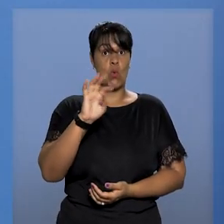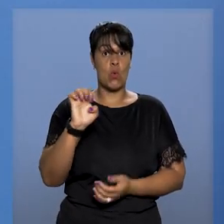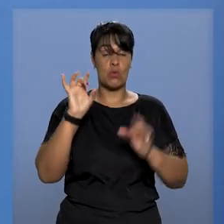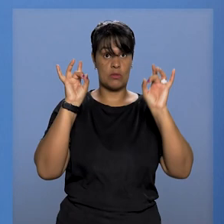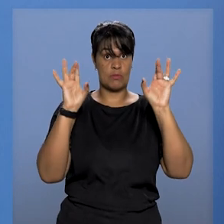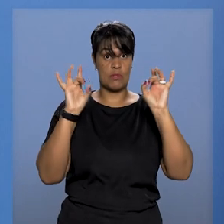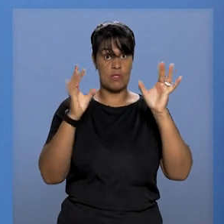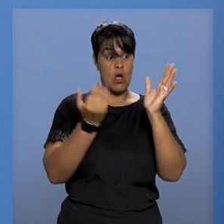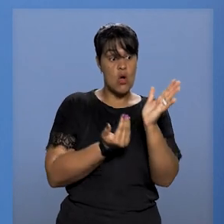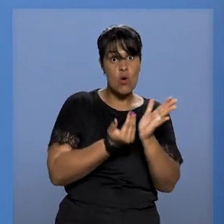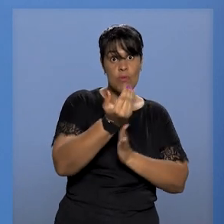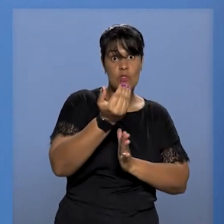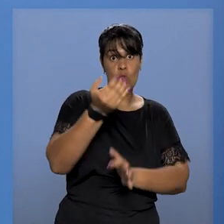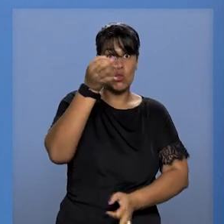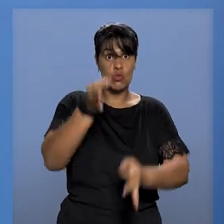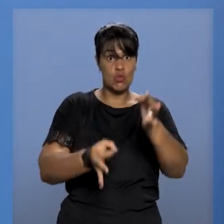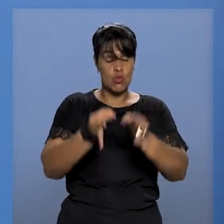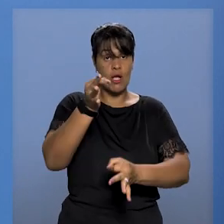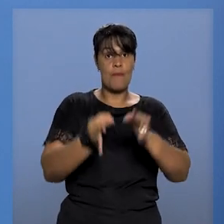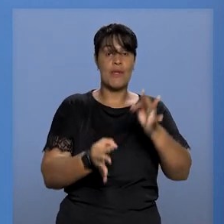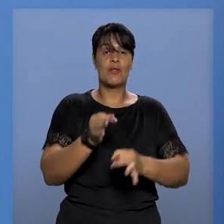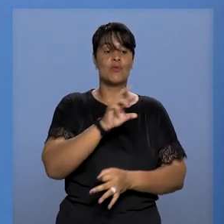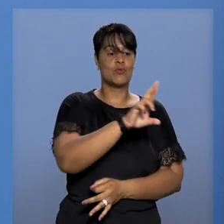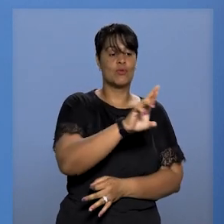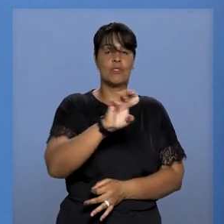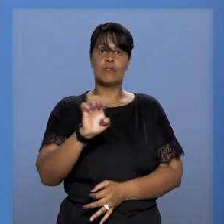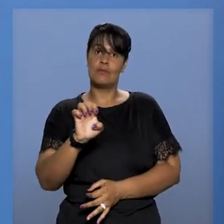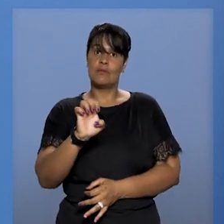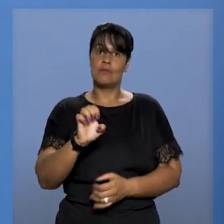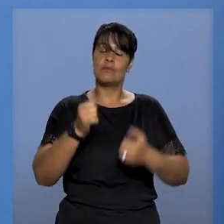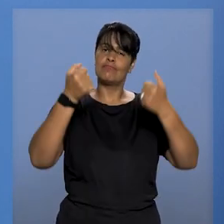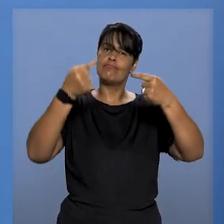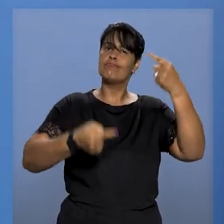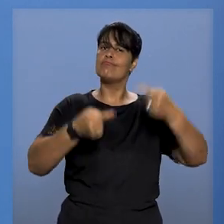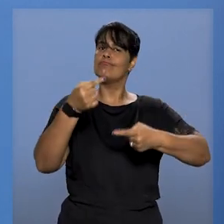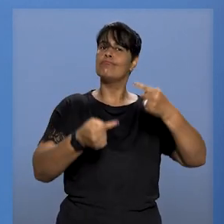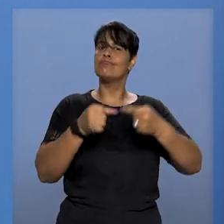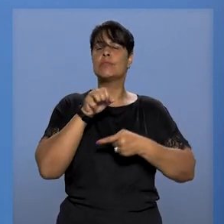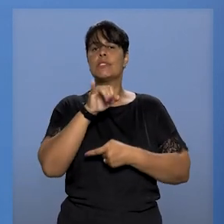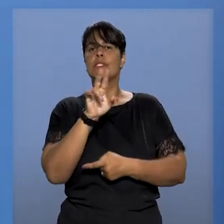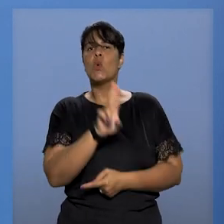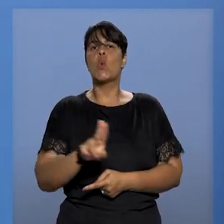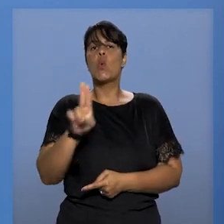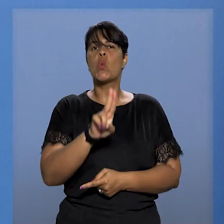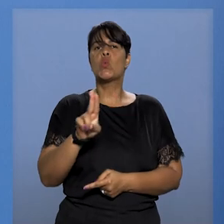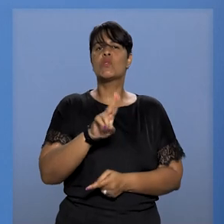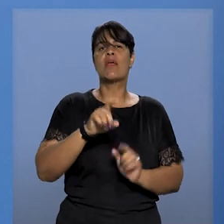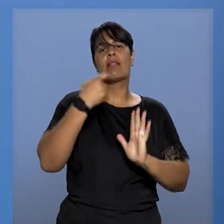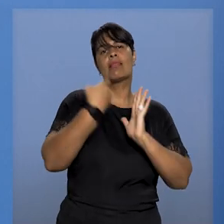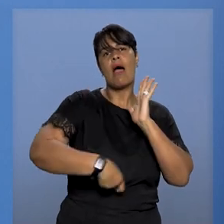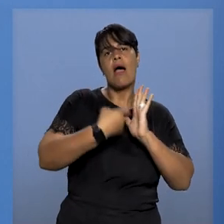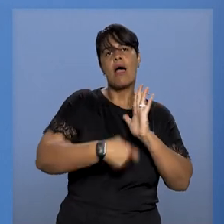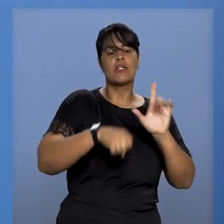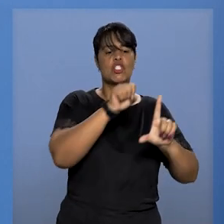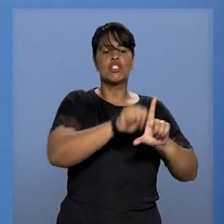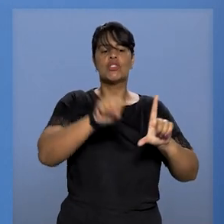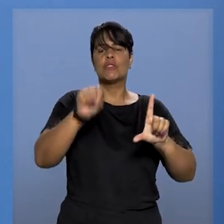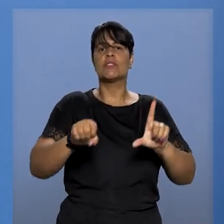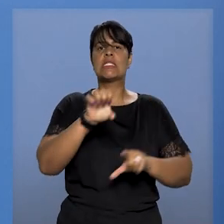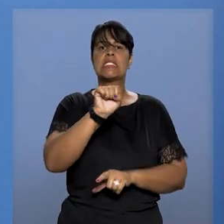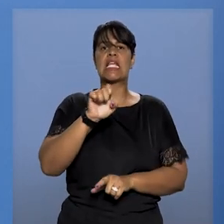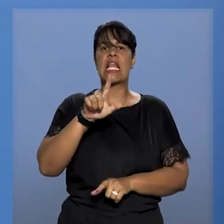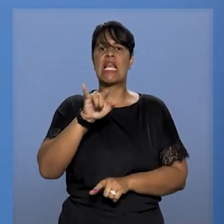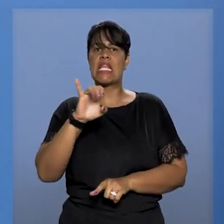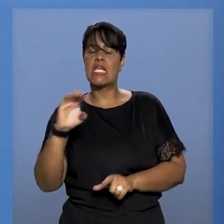Especial, foi iniciado o julgamento do Recurso Especial em que se discute a utilização da taxa Selic para a